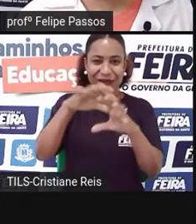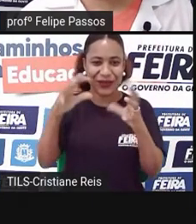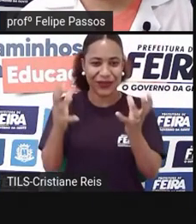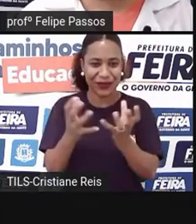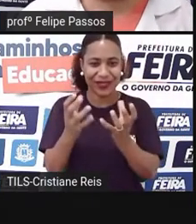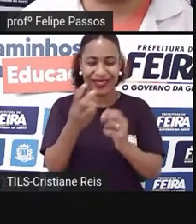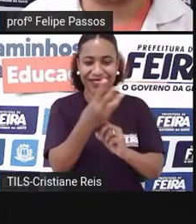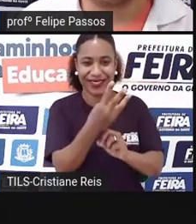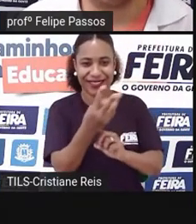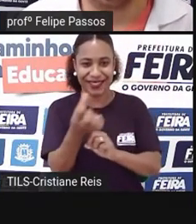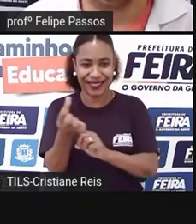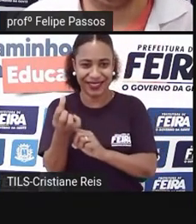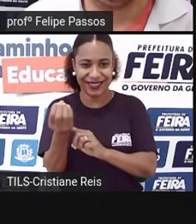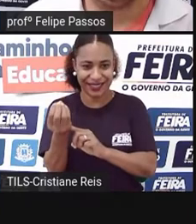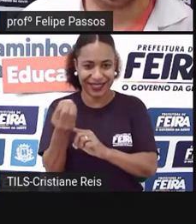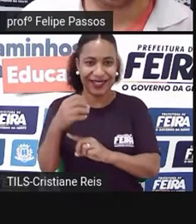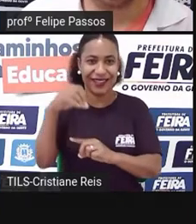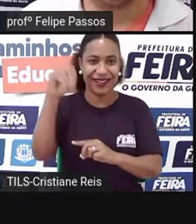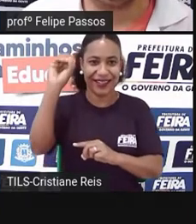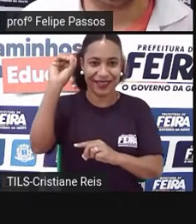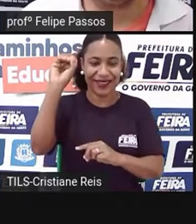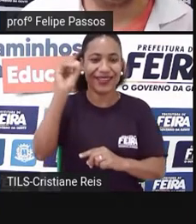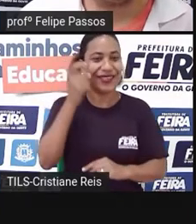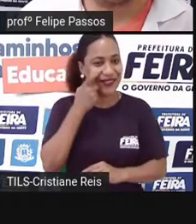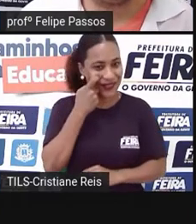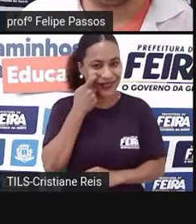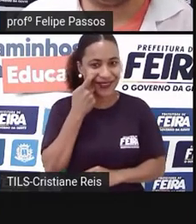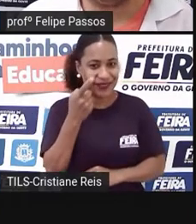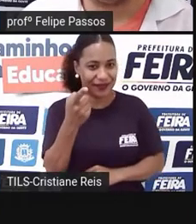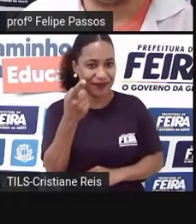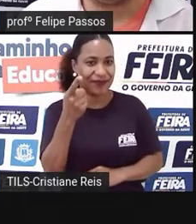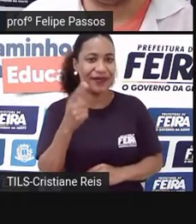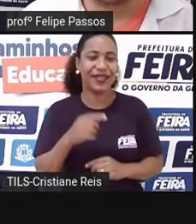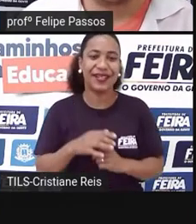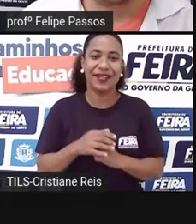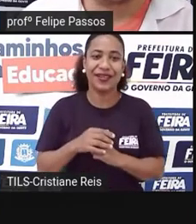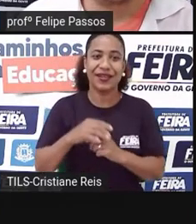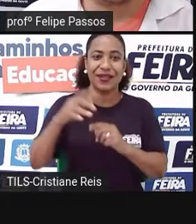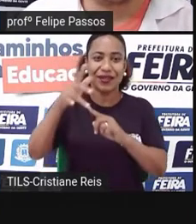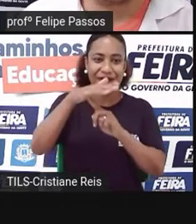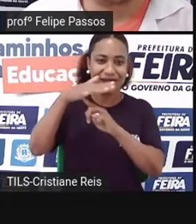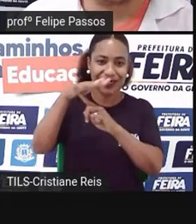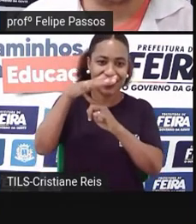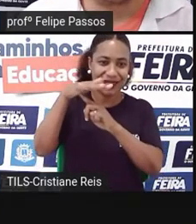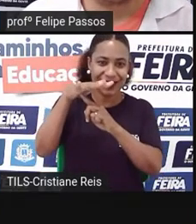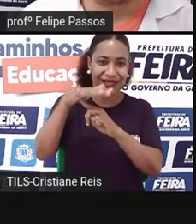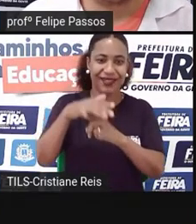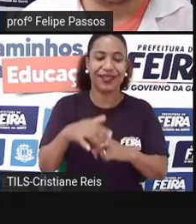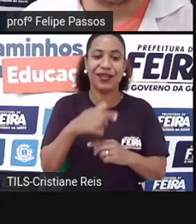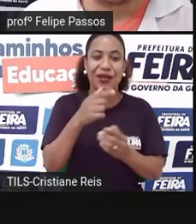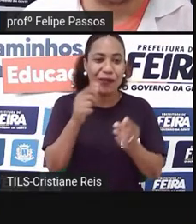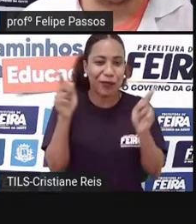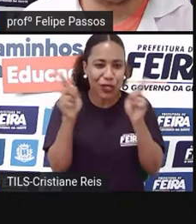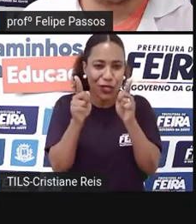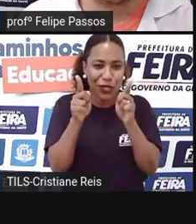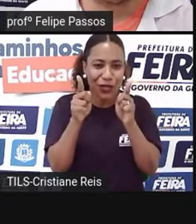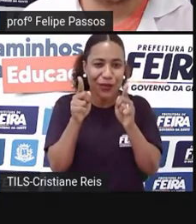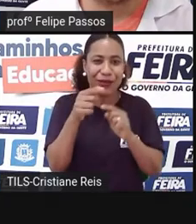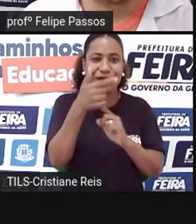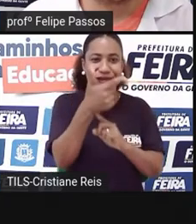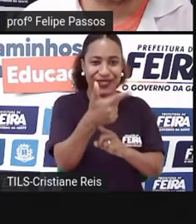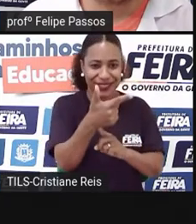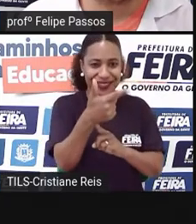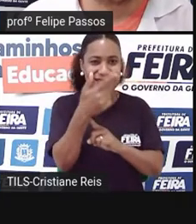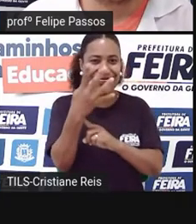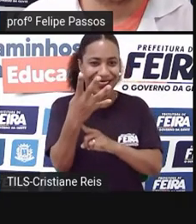imaginar que o drone, pequeno, o meu drone pesa 249 gramas, pega um quilo de